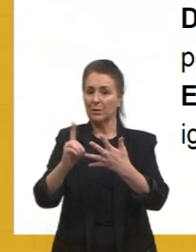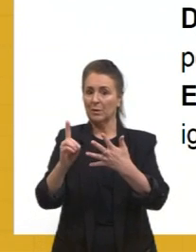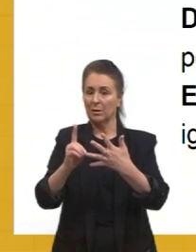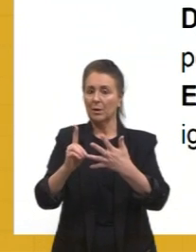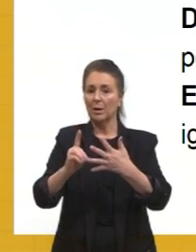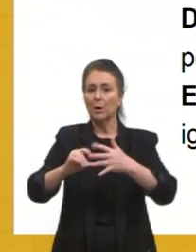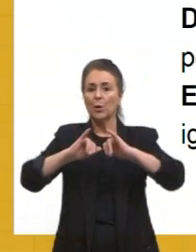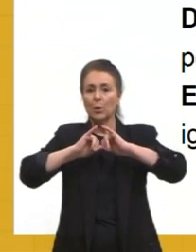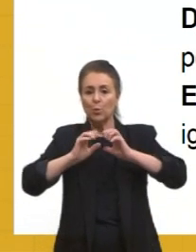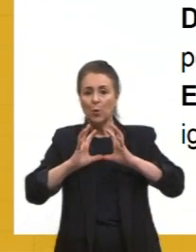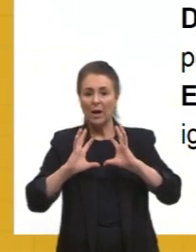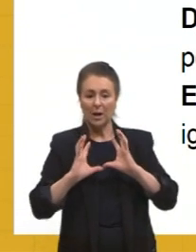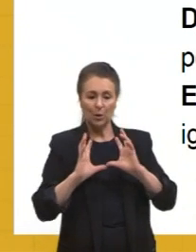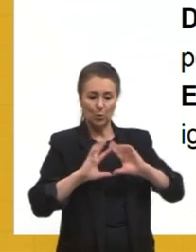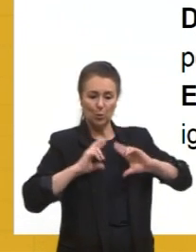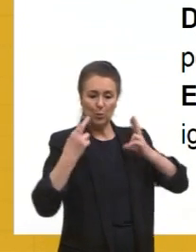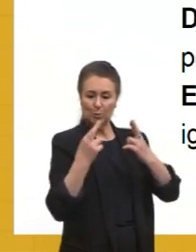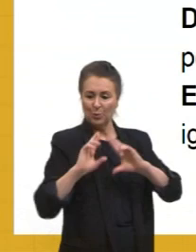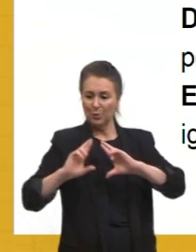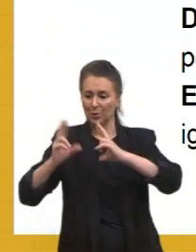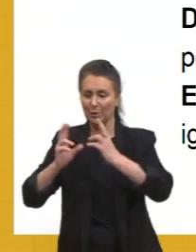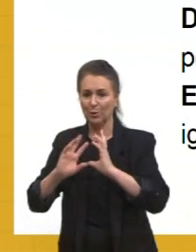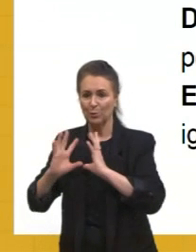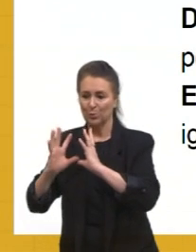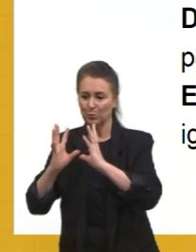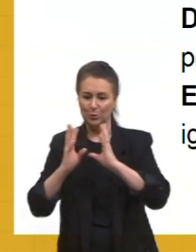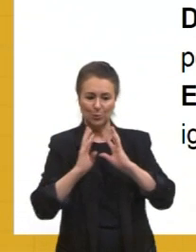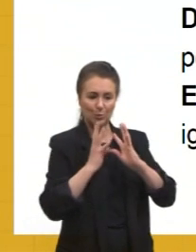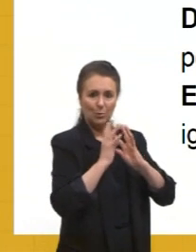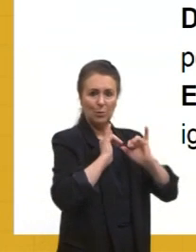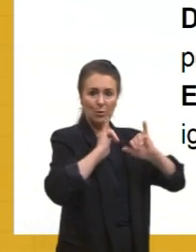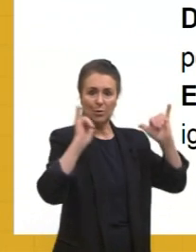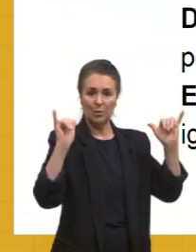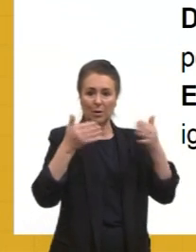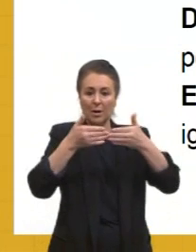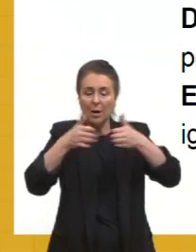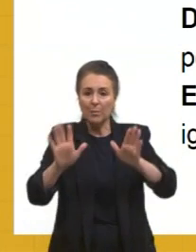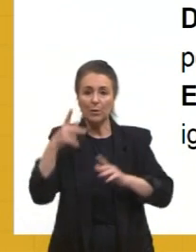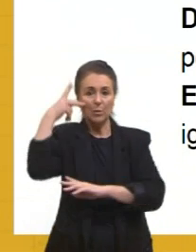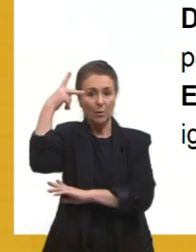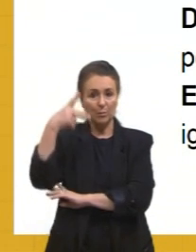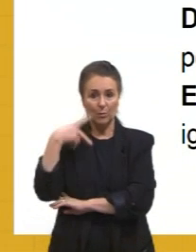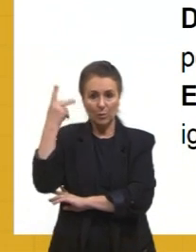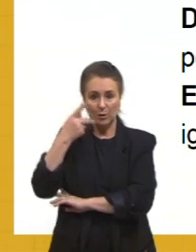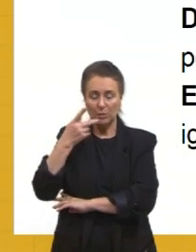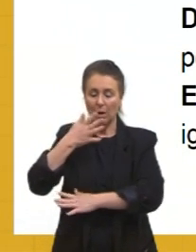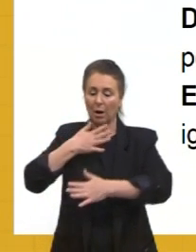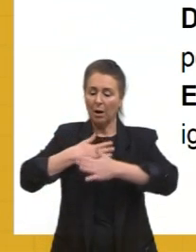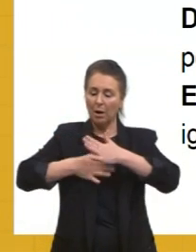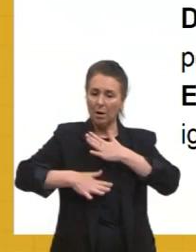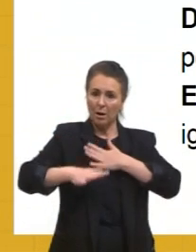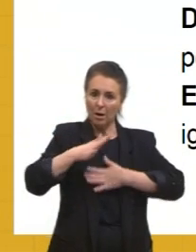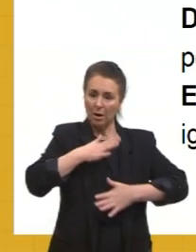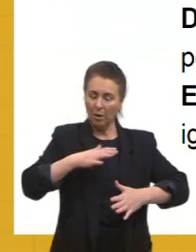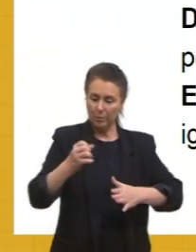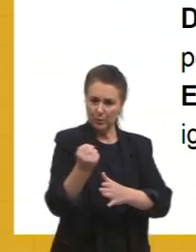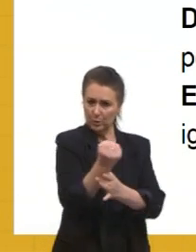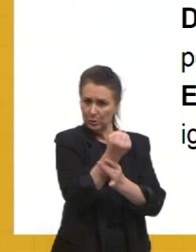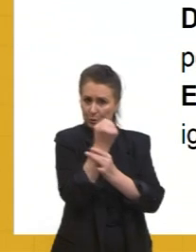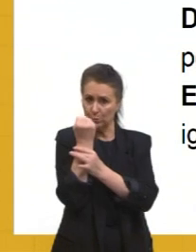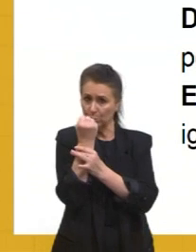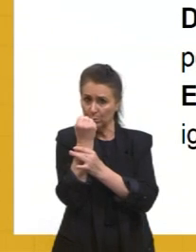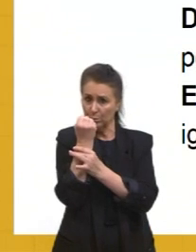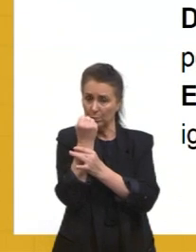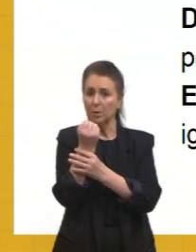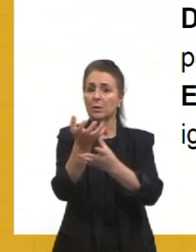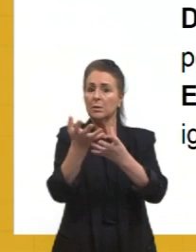comícios e manifestações populares pela abertura política de forma lenta e segura. Eles queriam